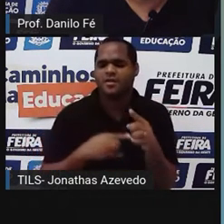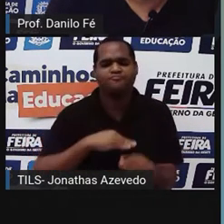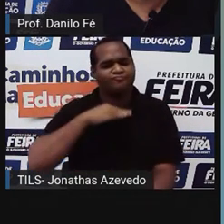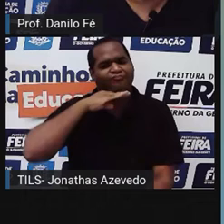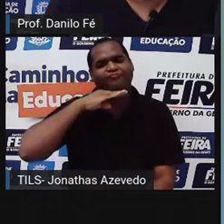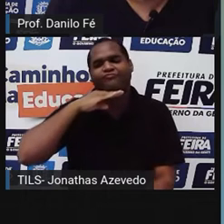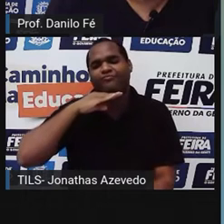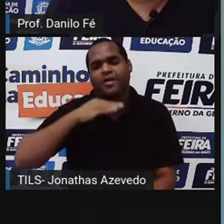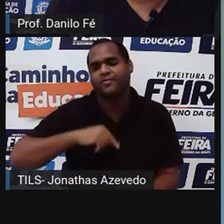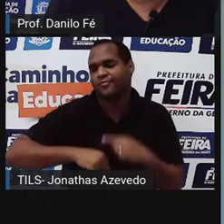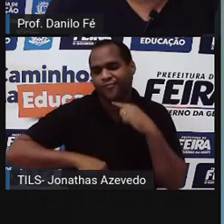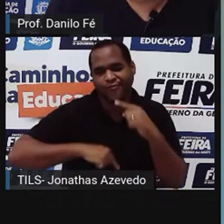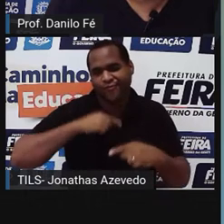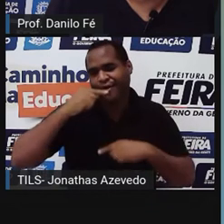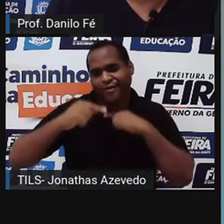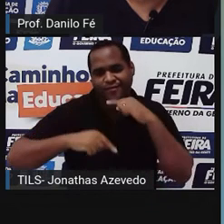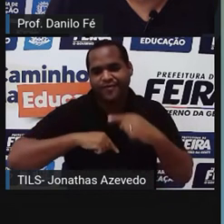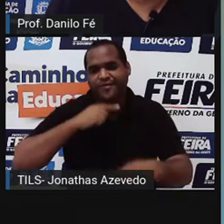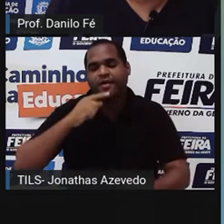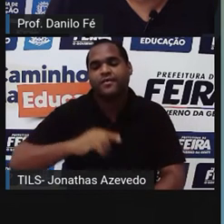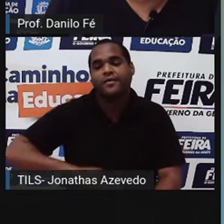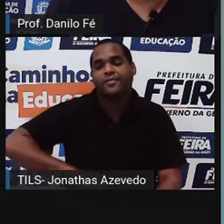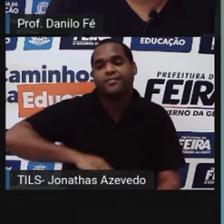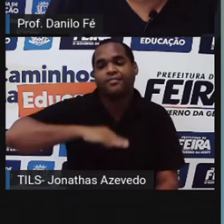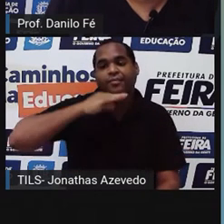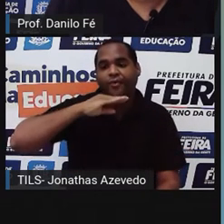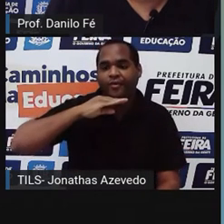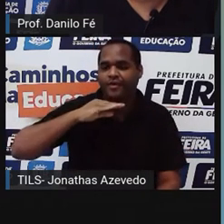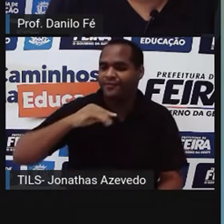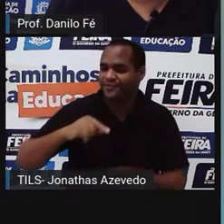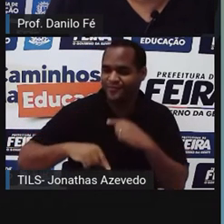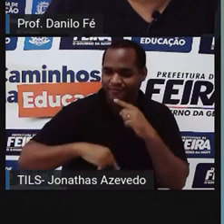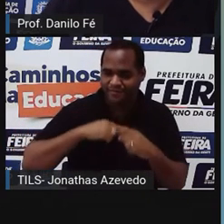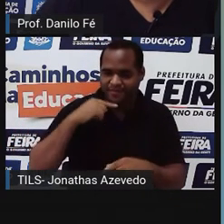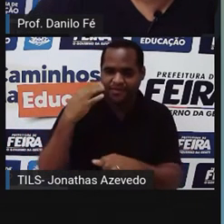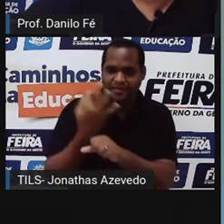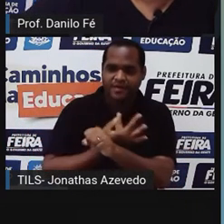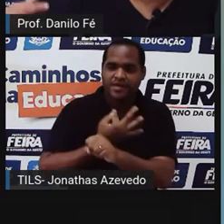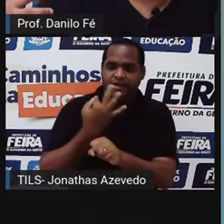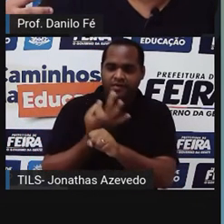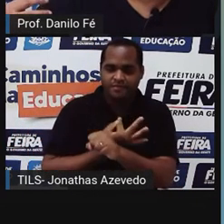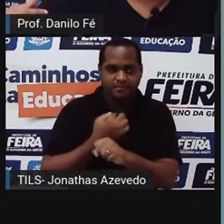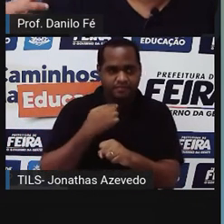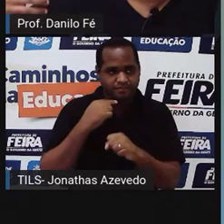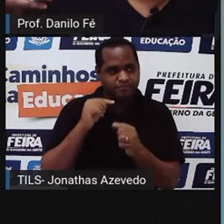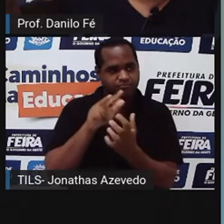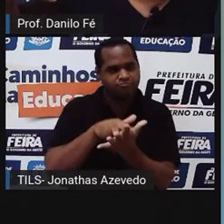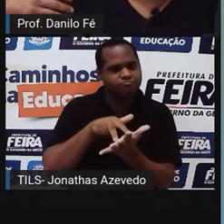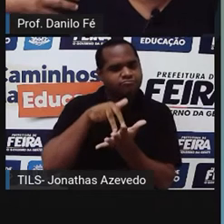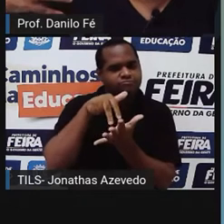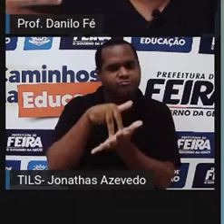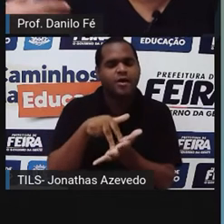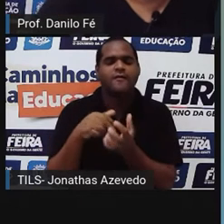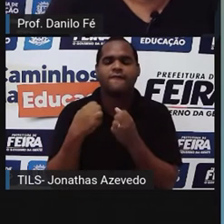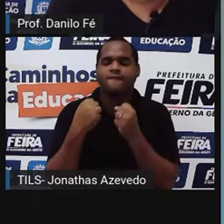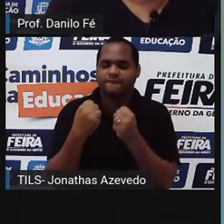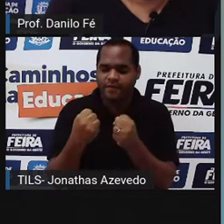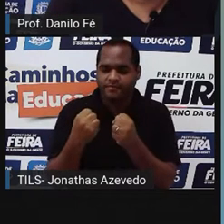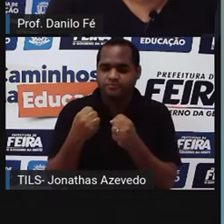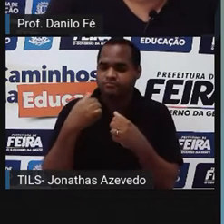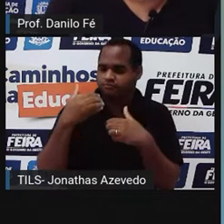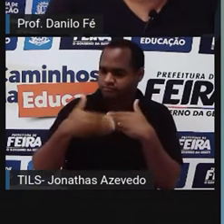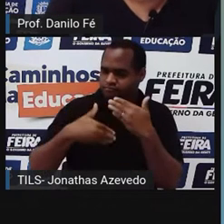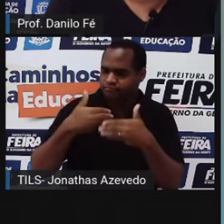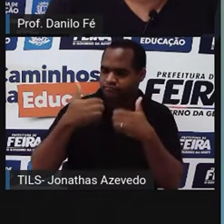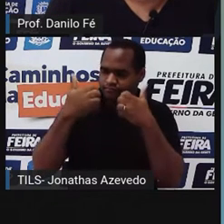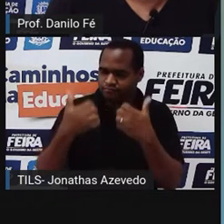intolerabilidade. Era intolerável isso. E eles se recusam, se levantam e dizem que dali para frente iriam